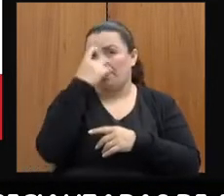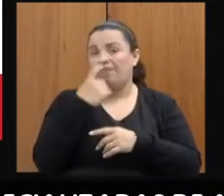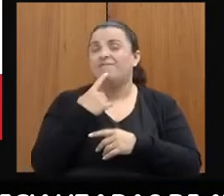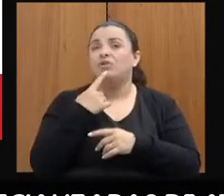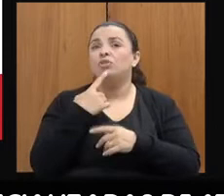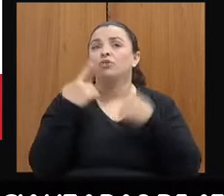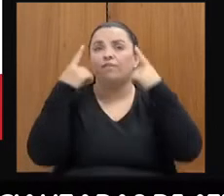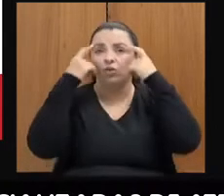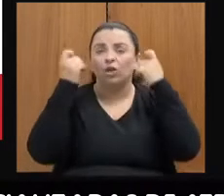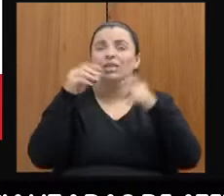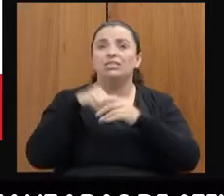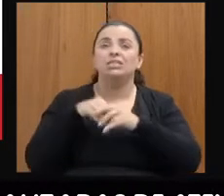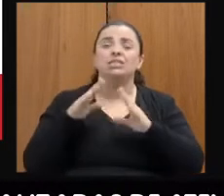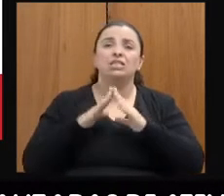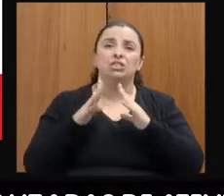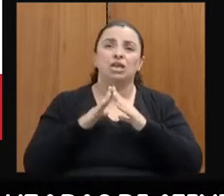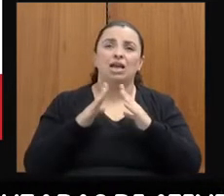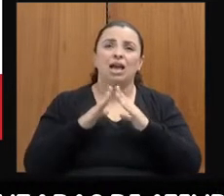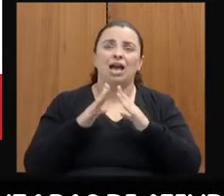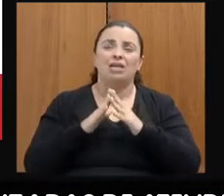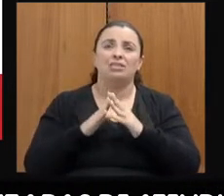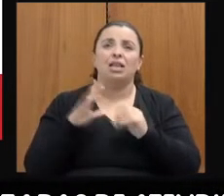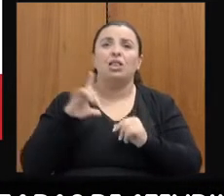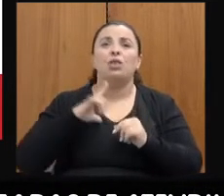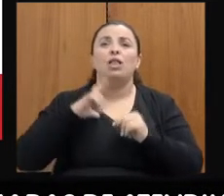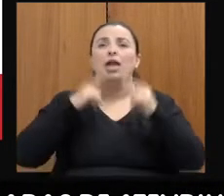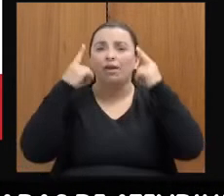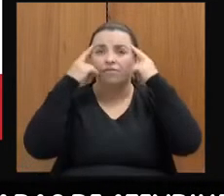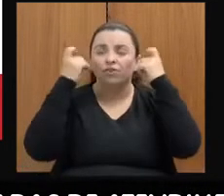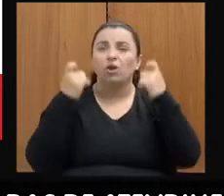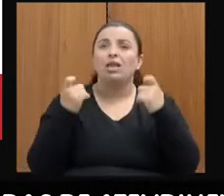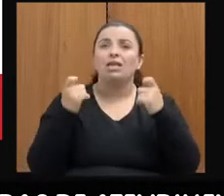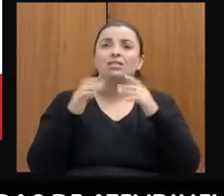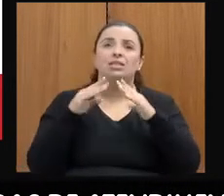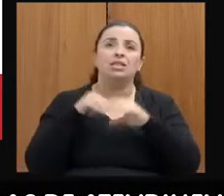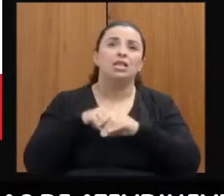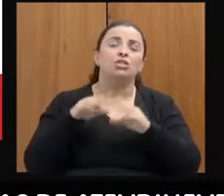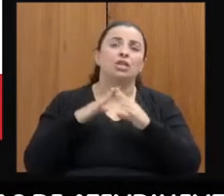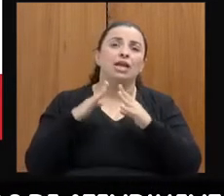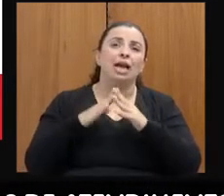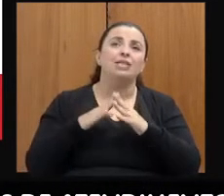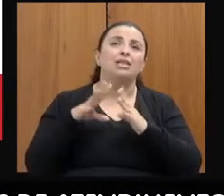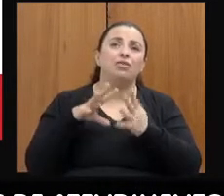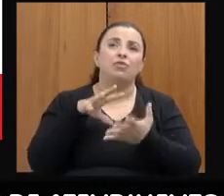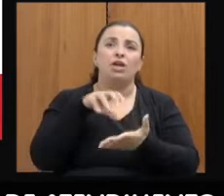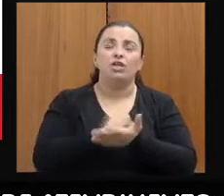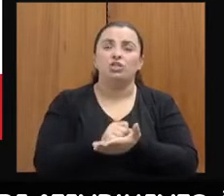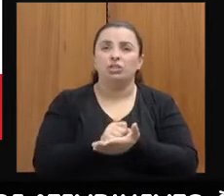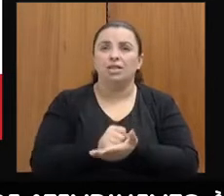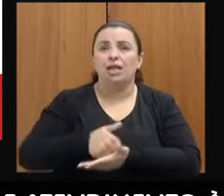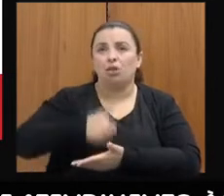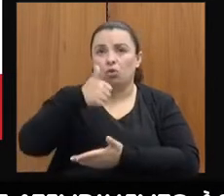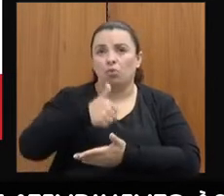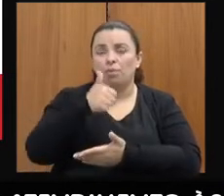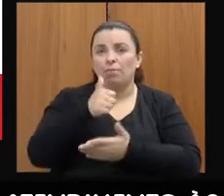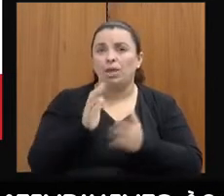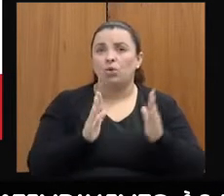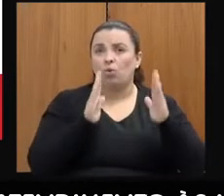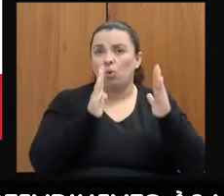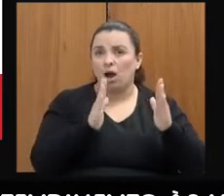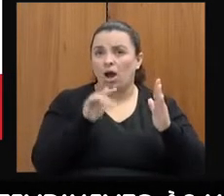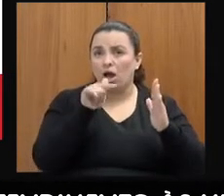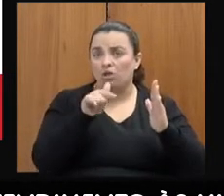doméstica. Então, eu tenho a violência doméstica que foi registrada no primeiro quadro, que ela veio, registrou,